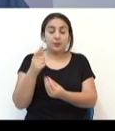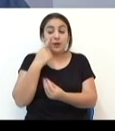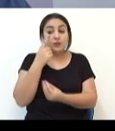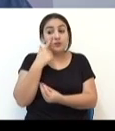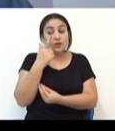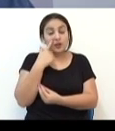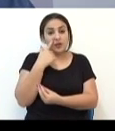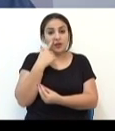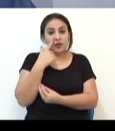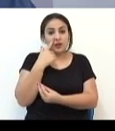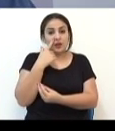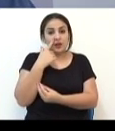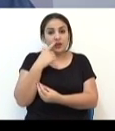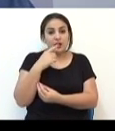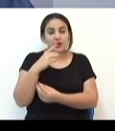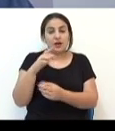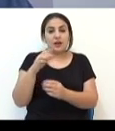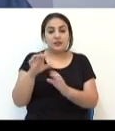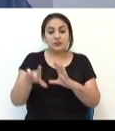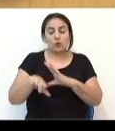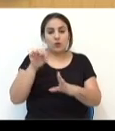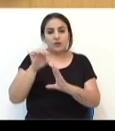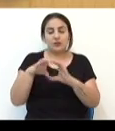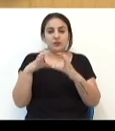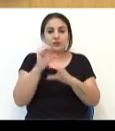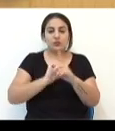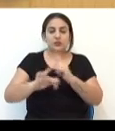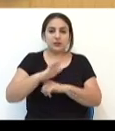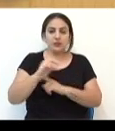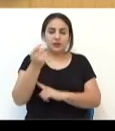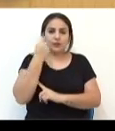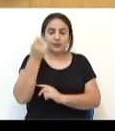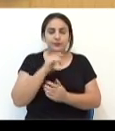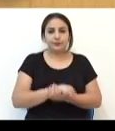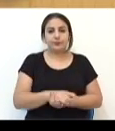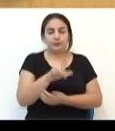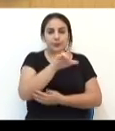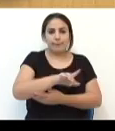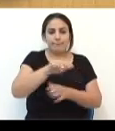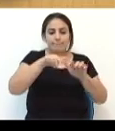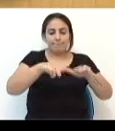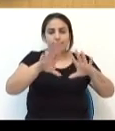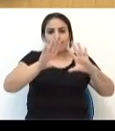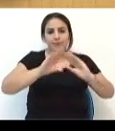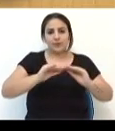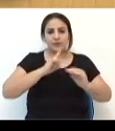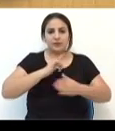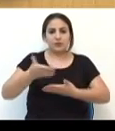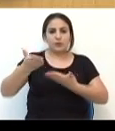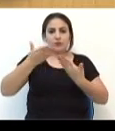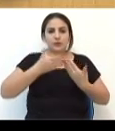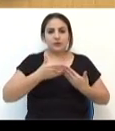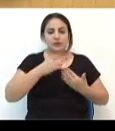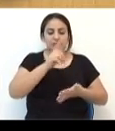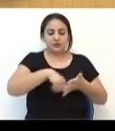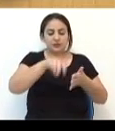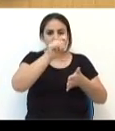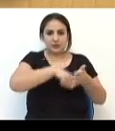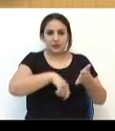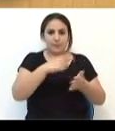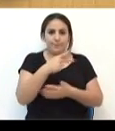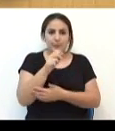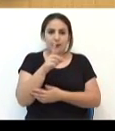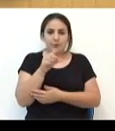a decisão, que é a decisão da sociedade gaúcha. O Literatura Local desta noite tem como convidado o escritor Pablo